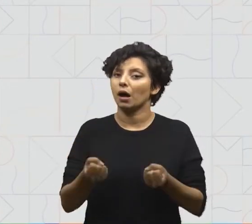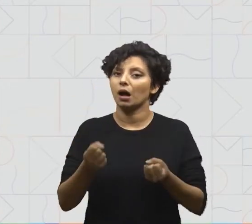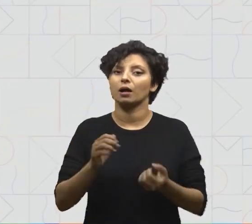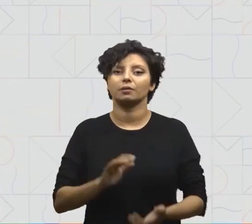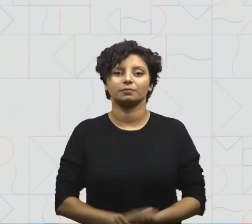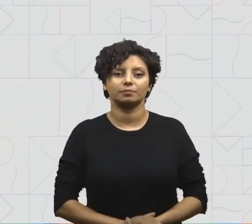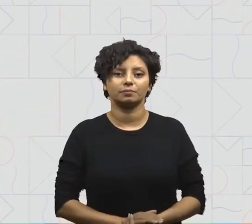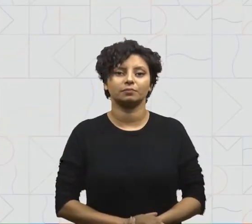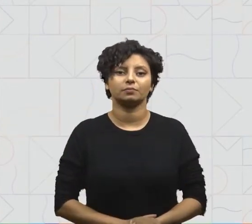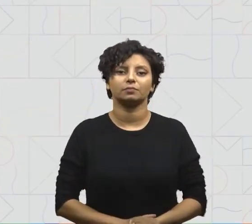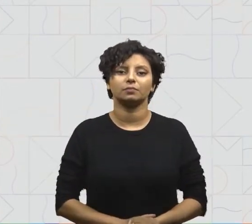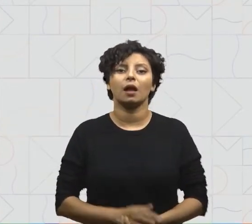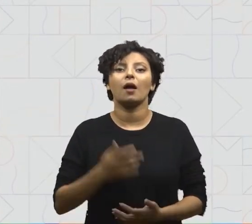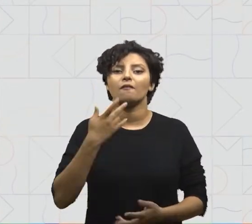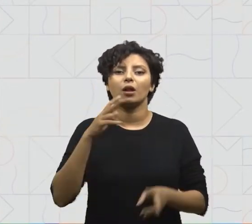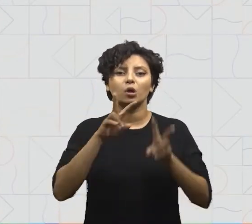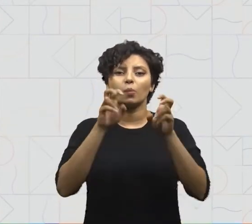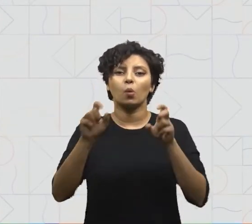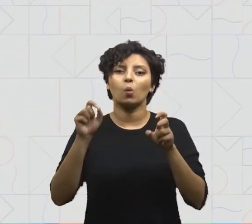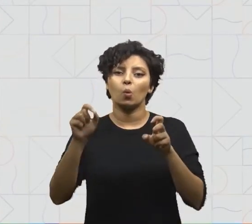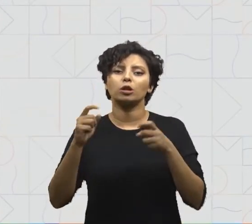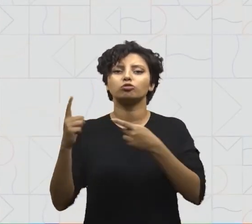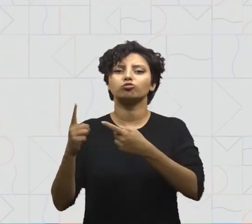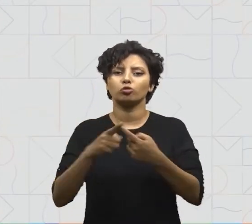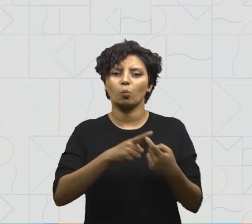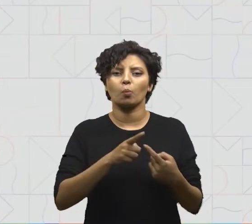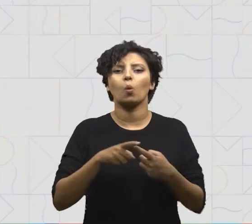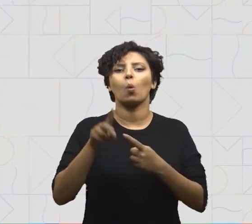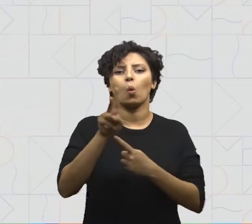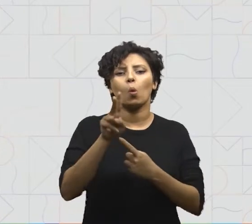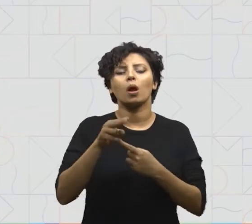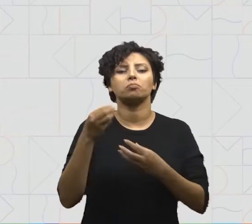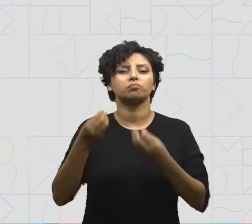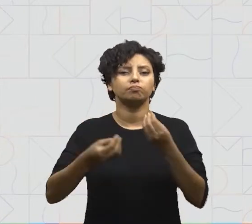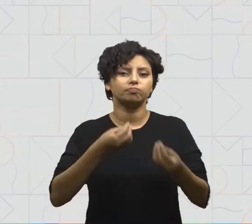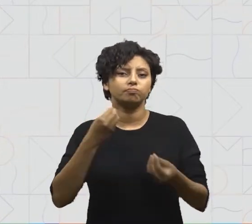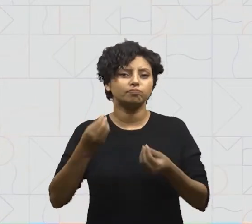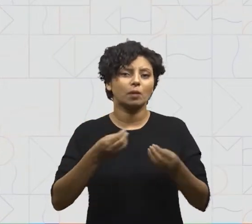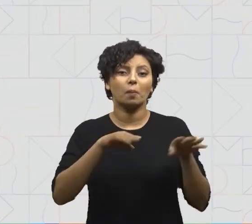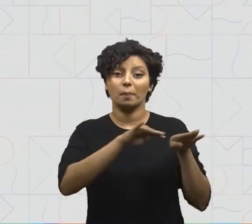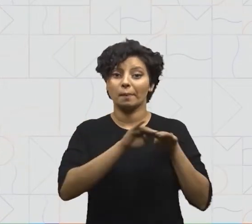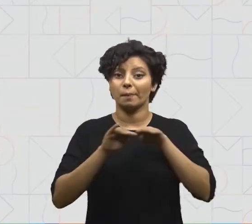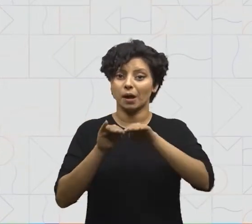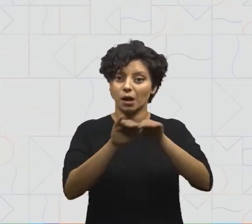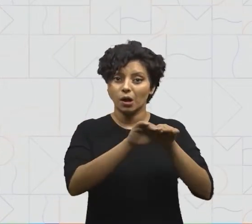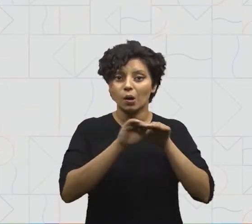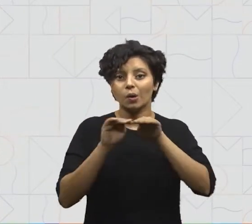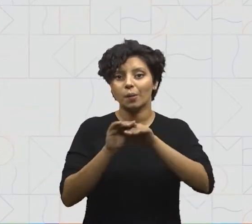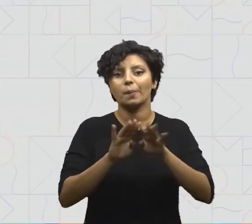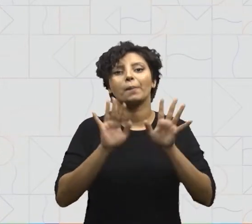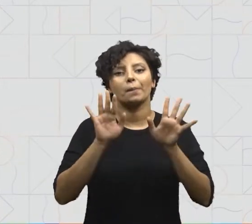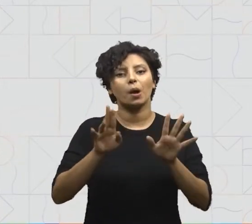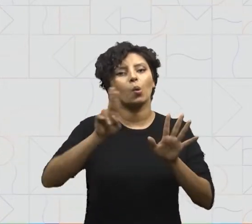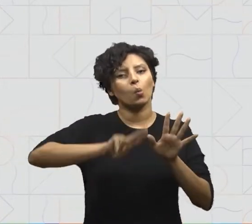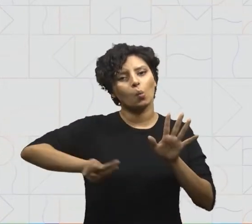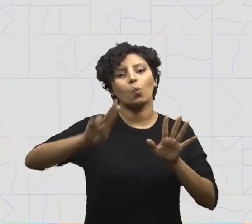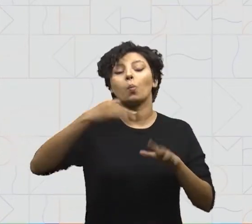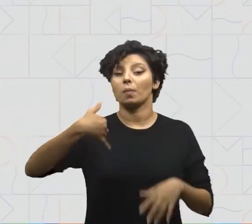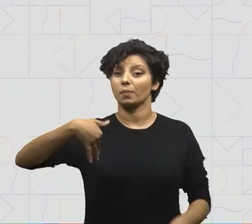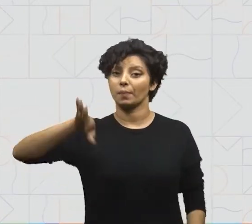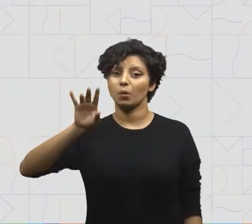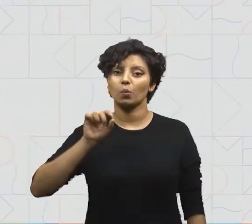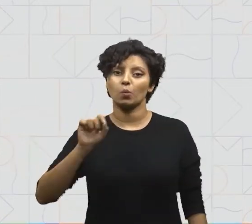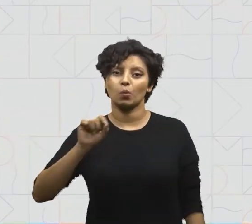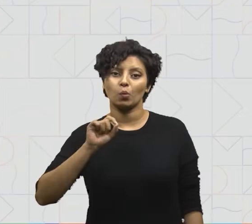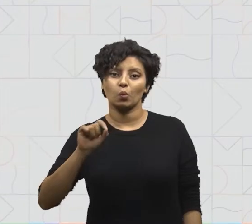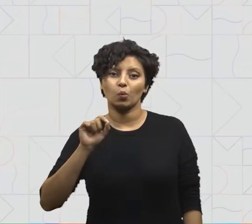e vamos falar das unidades de medida de massa padronizadas, mais usuais, que